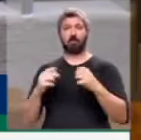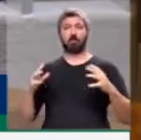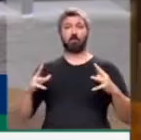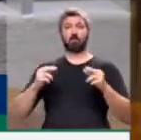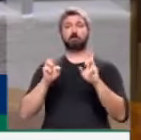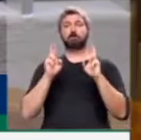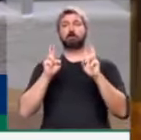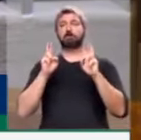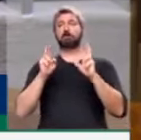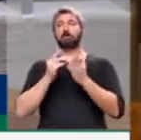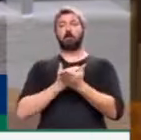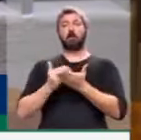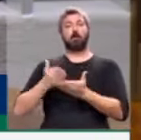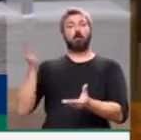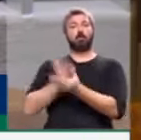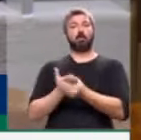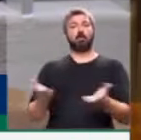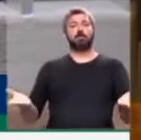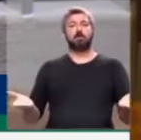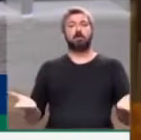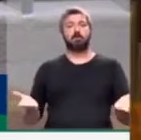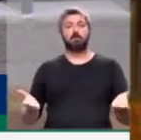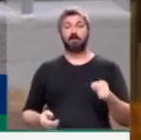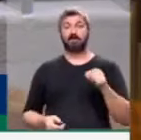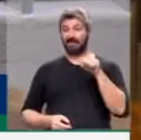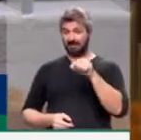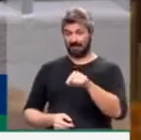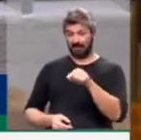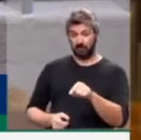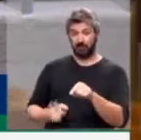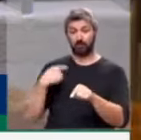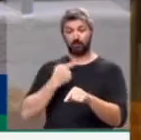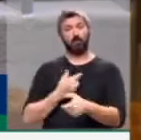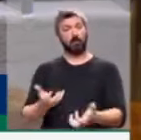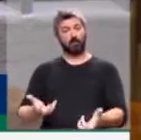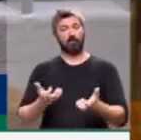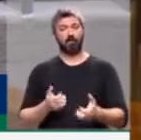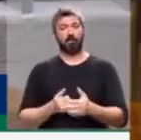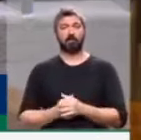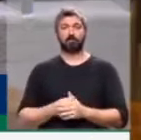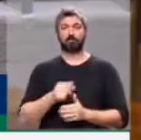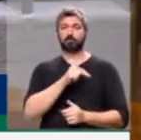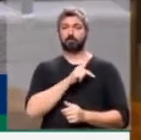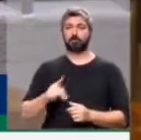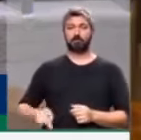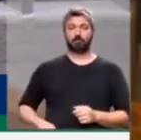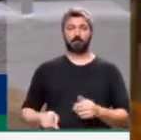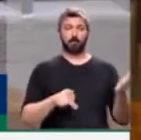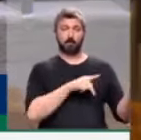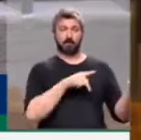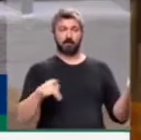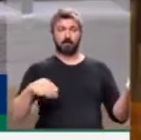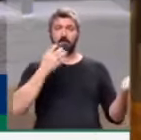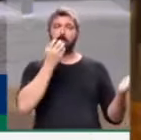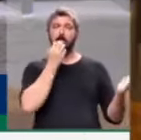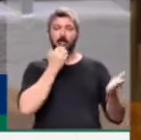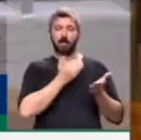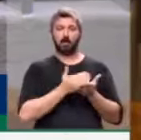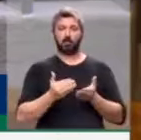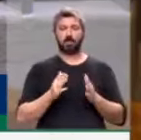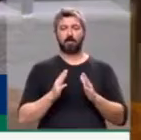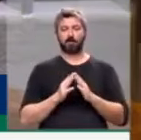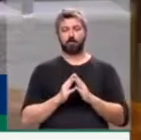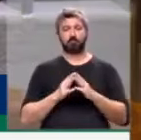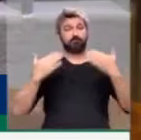esperando que se inicie um processo. E é esse processo que nós queremos pedir ao presidente Rodrigo Maia que dê início. Não